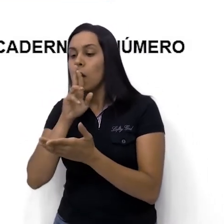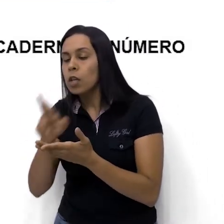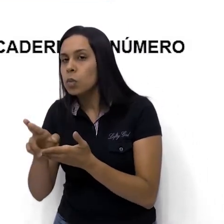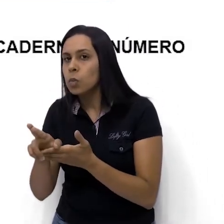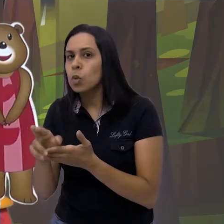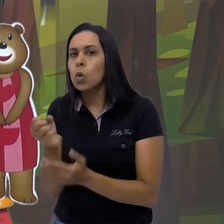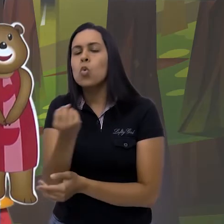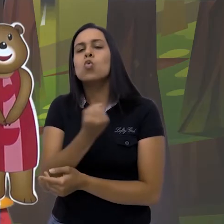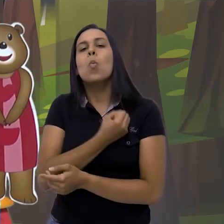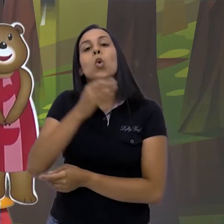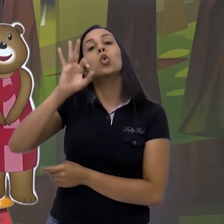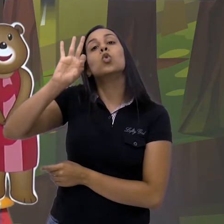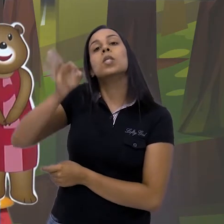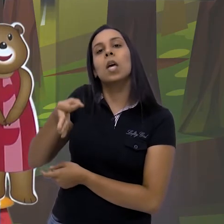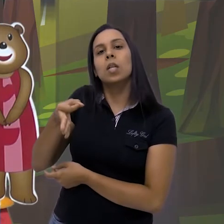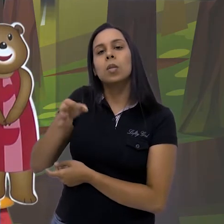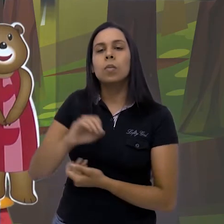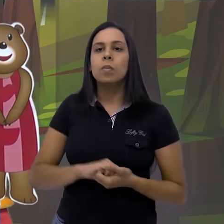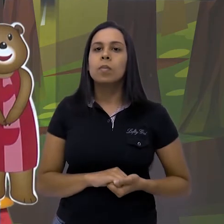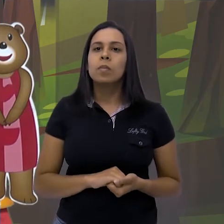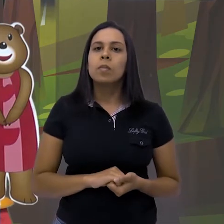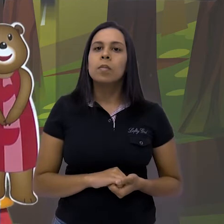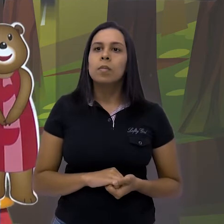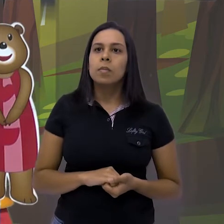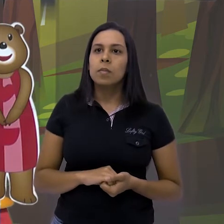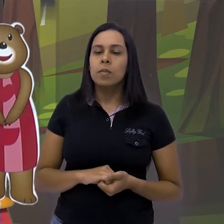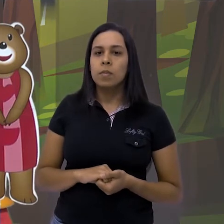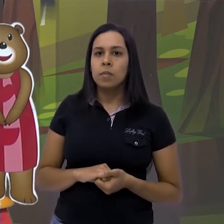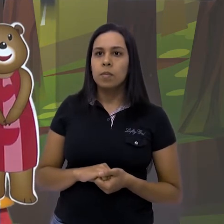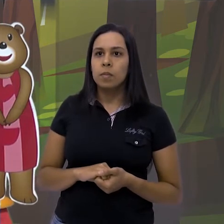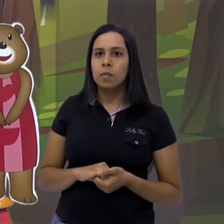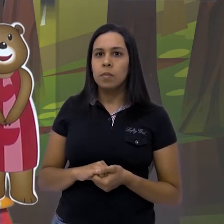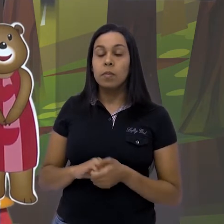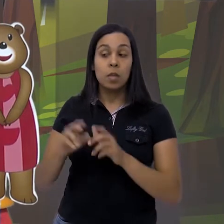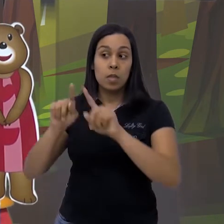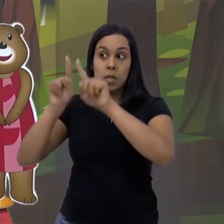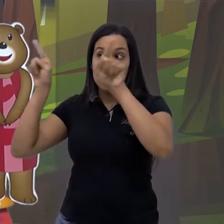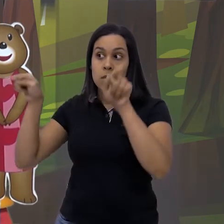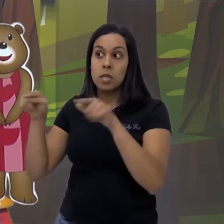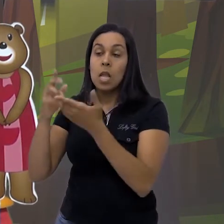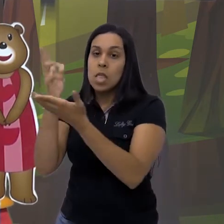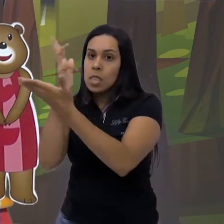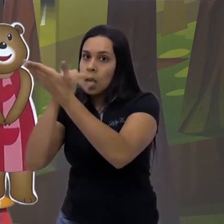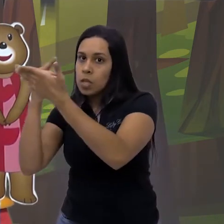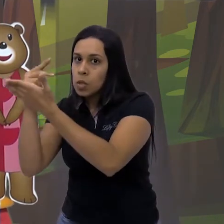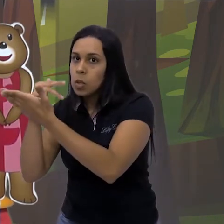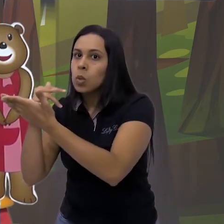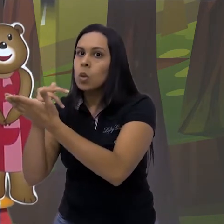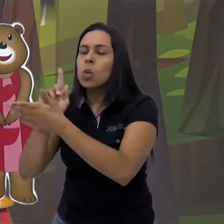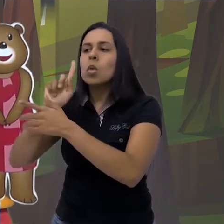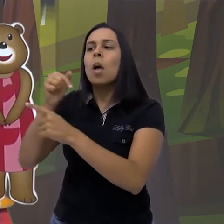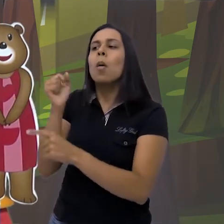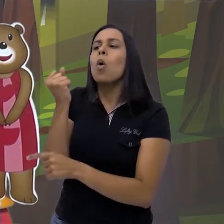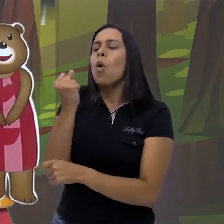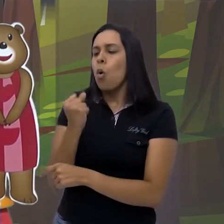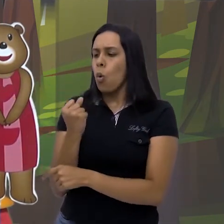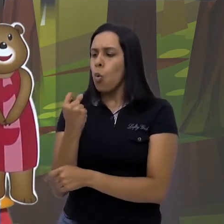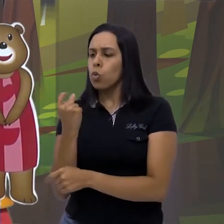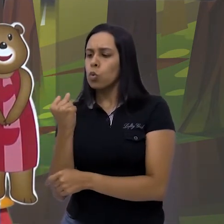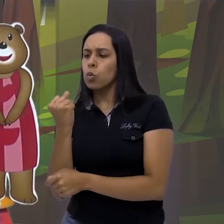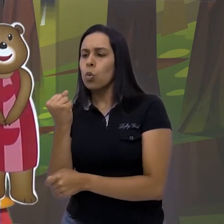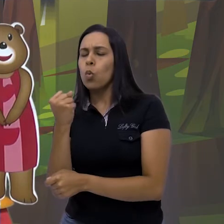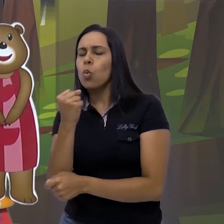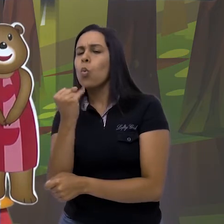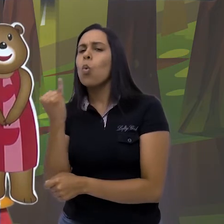o número correspondente. Então, no espaço que você desenhou, você conta e ao lado você